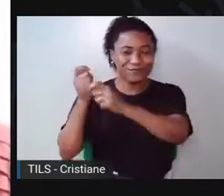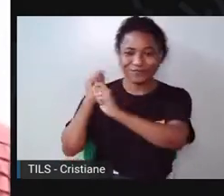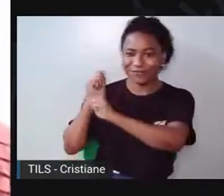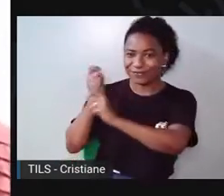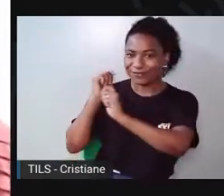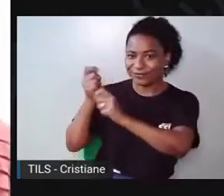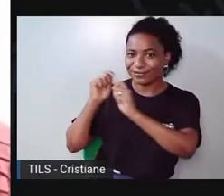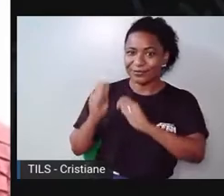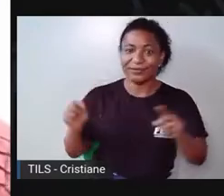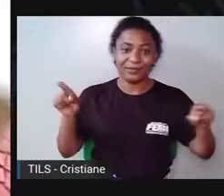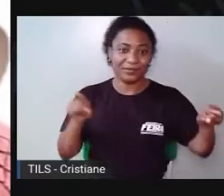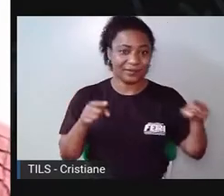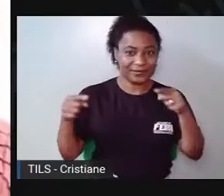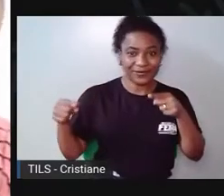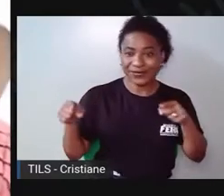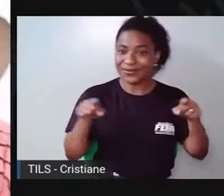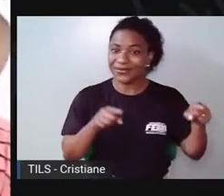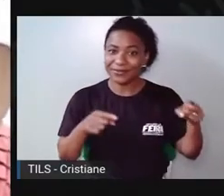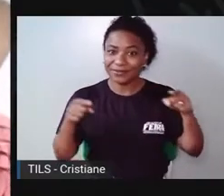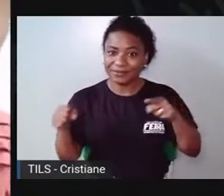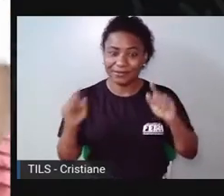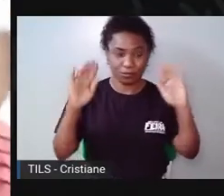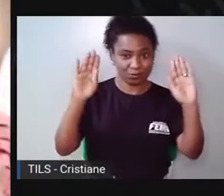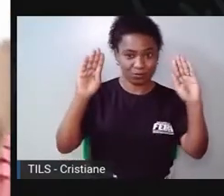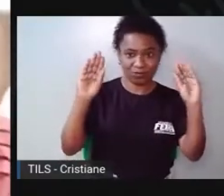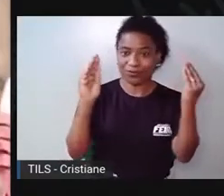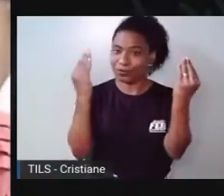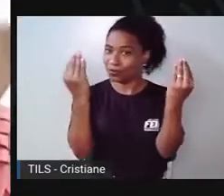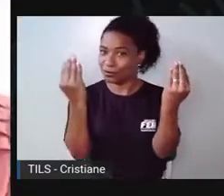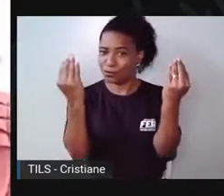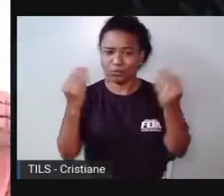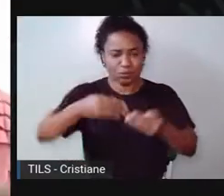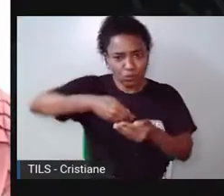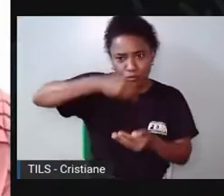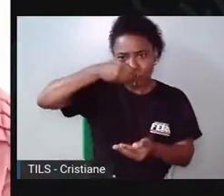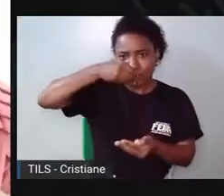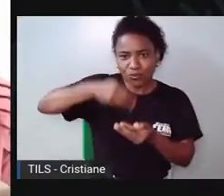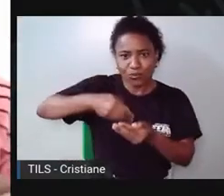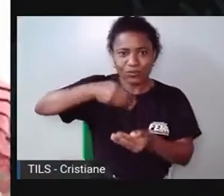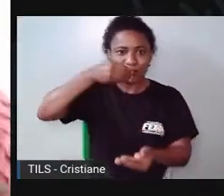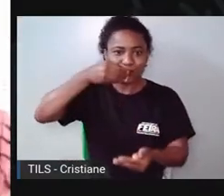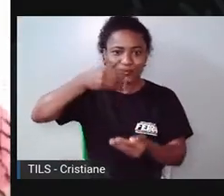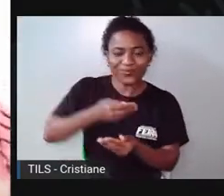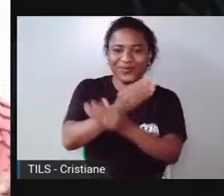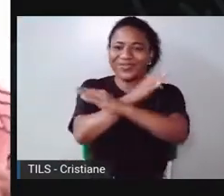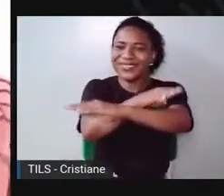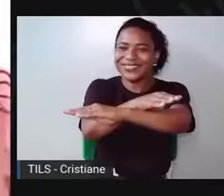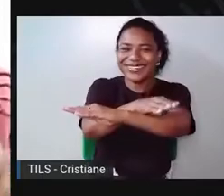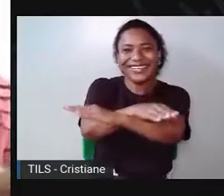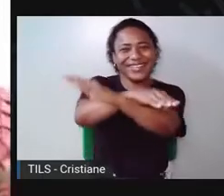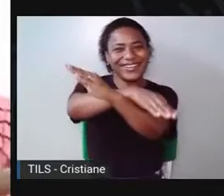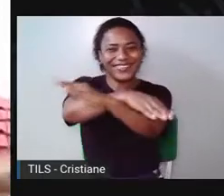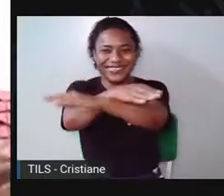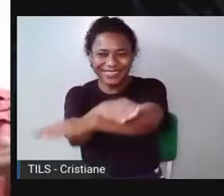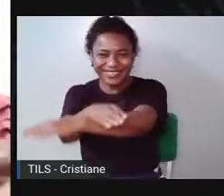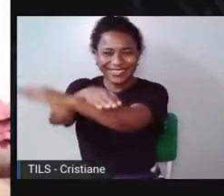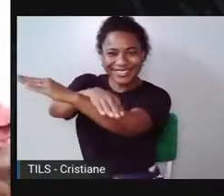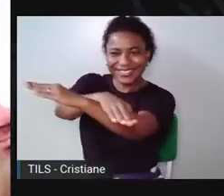colher na minha mão se transforma em avião